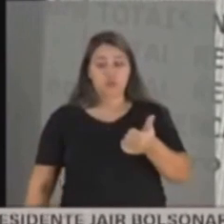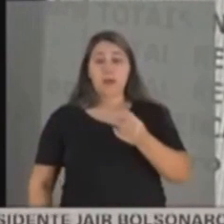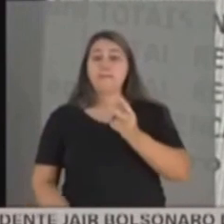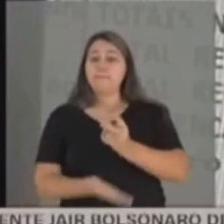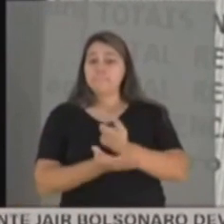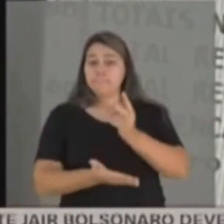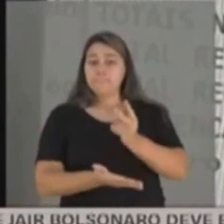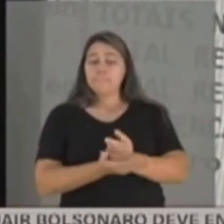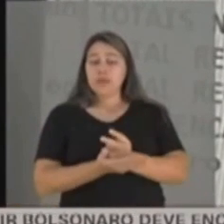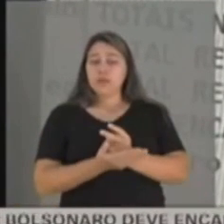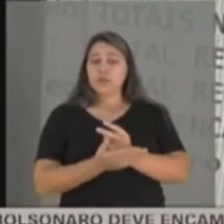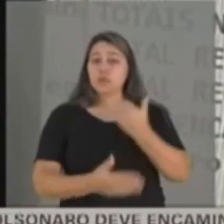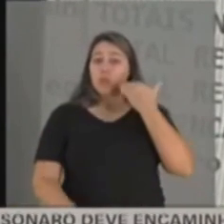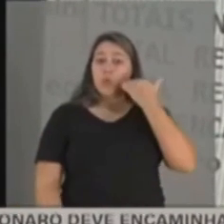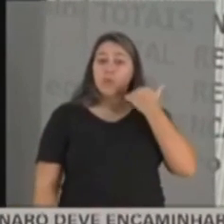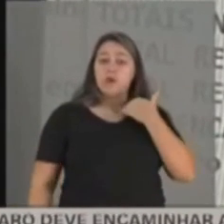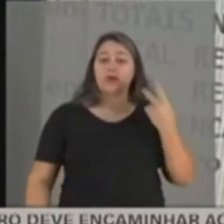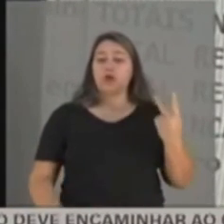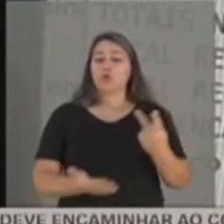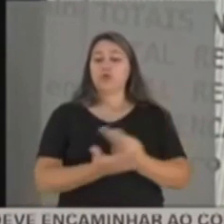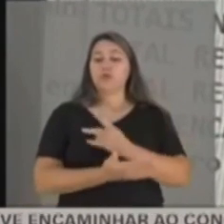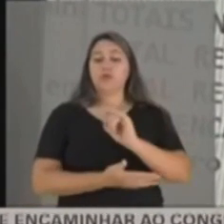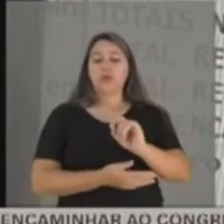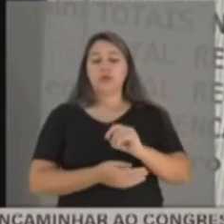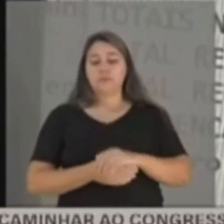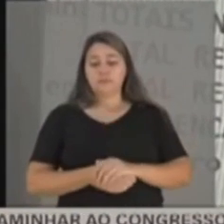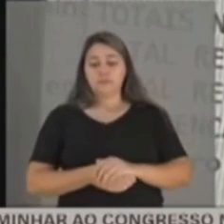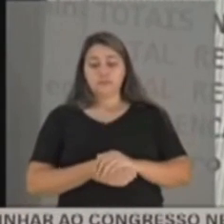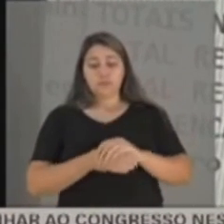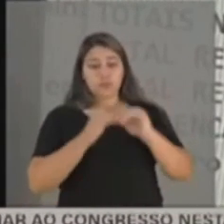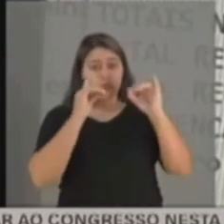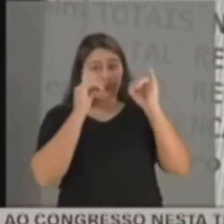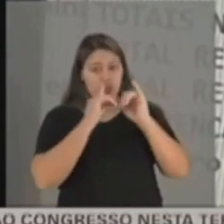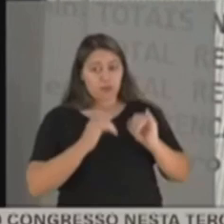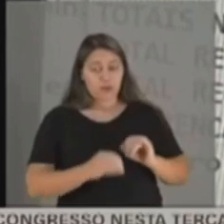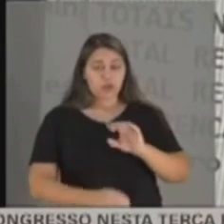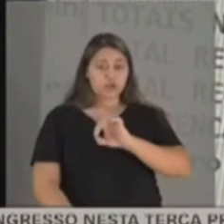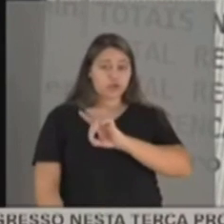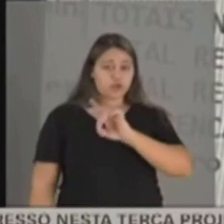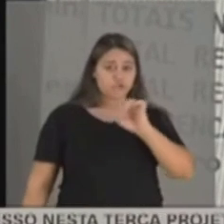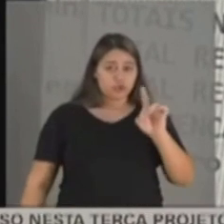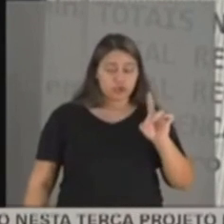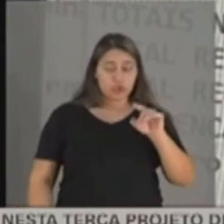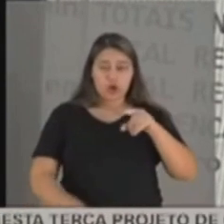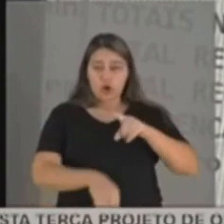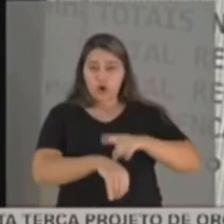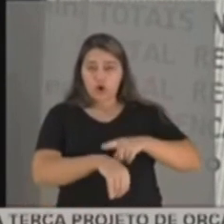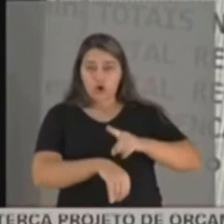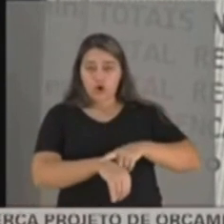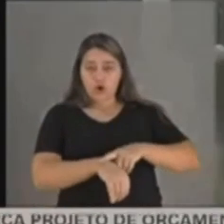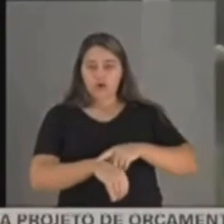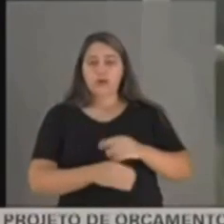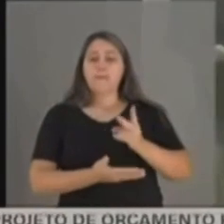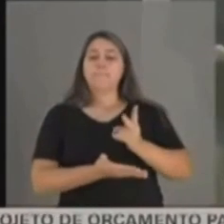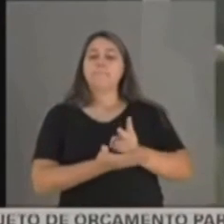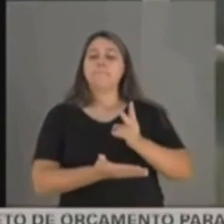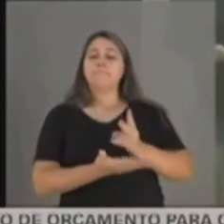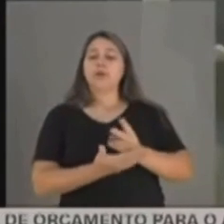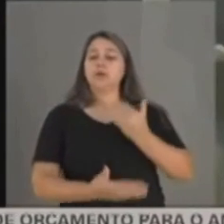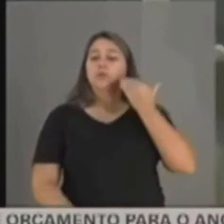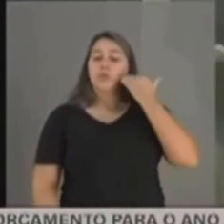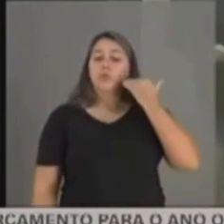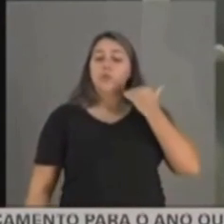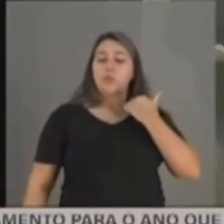bancária que ocorreu. As imagens, a data, o horário são da mesma agência